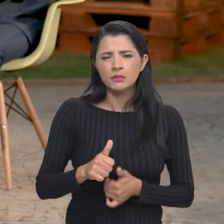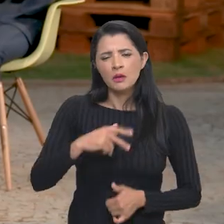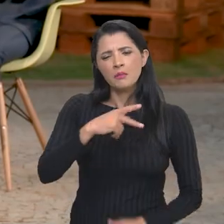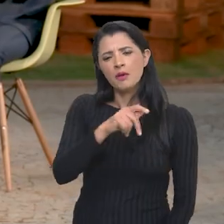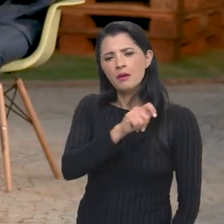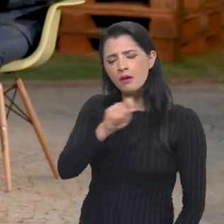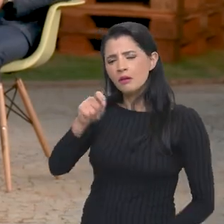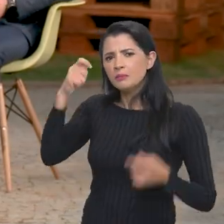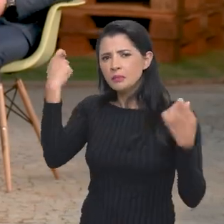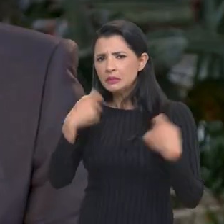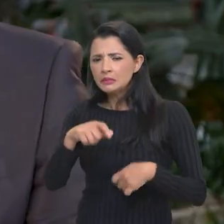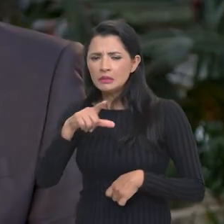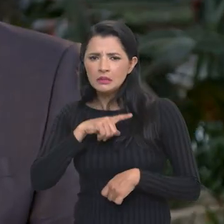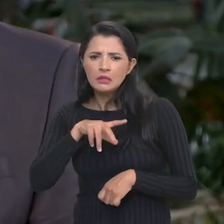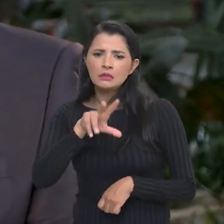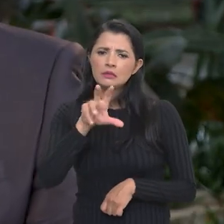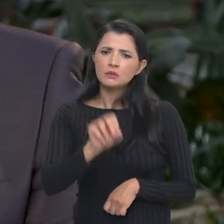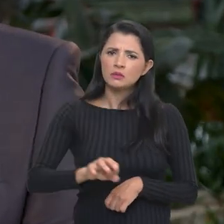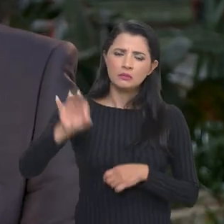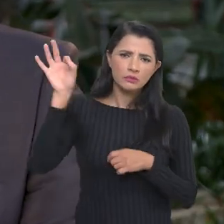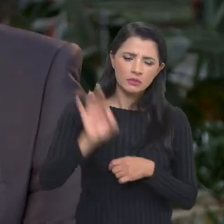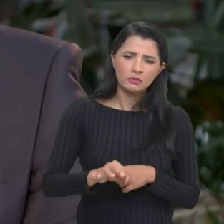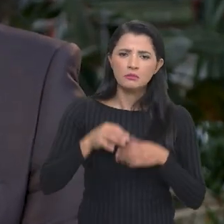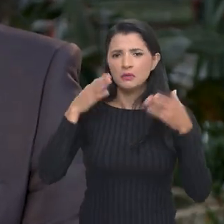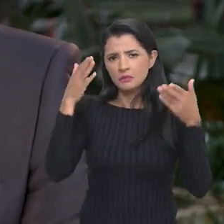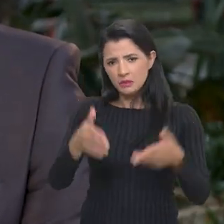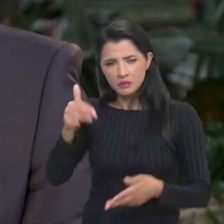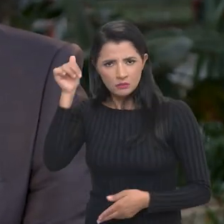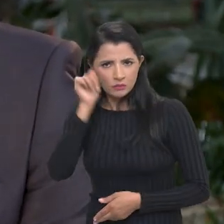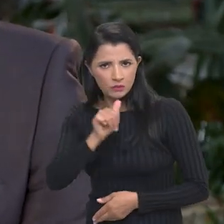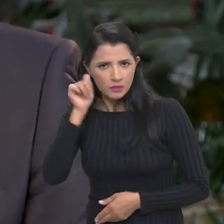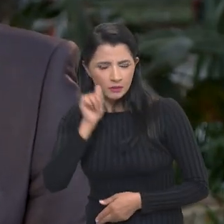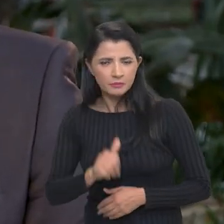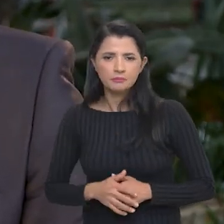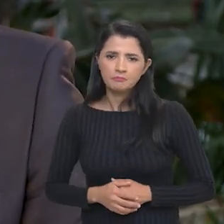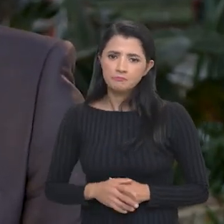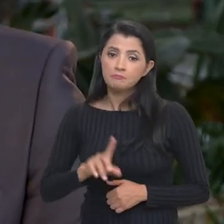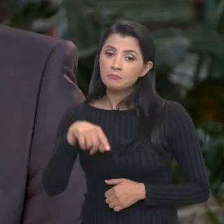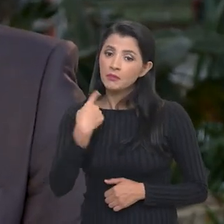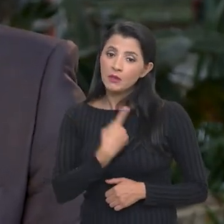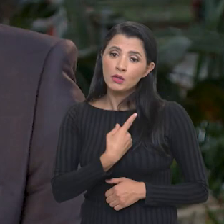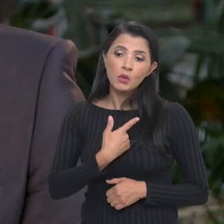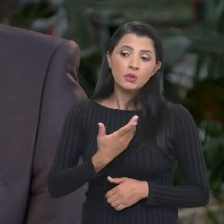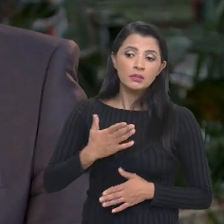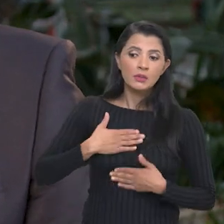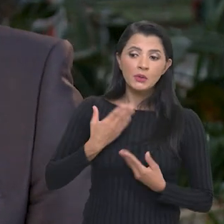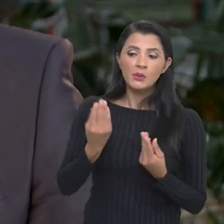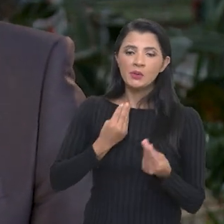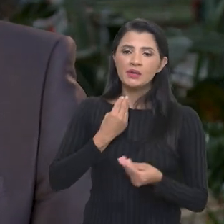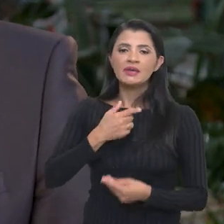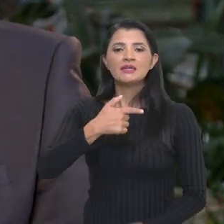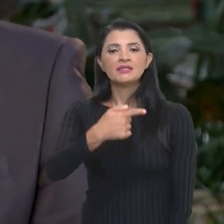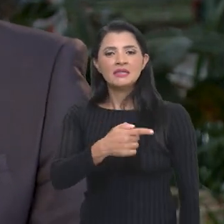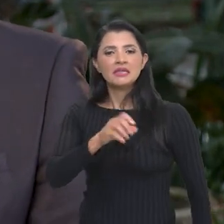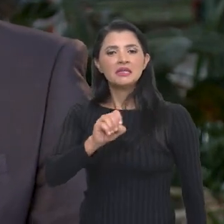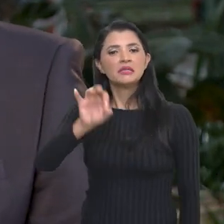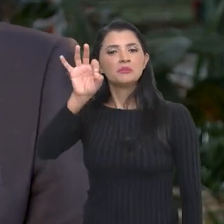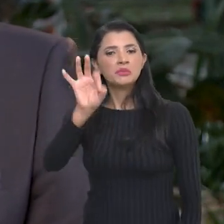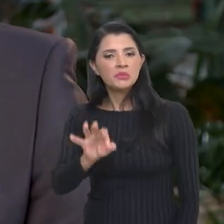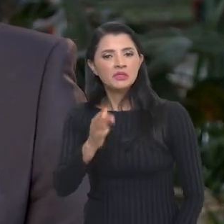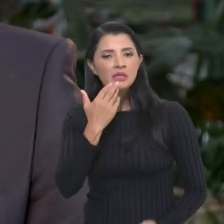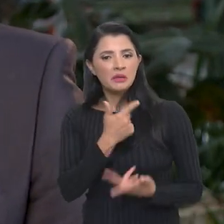analisa no PA tem que ter no mínimo 50% da participação das mulheres. E para a nossa grata surpresa